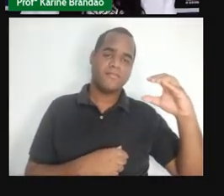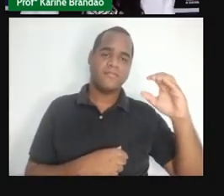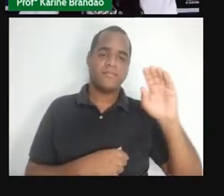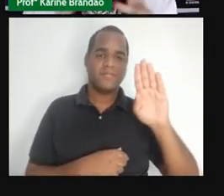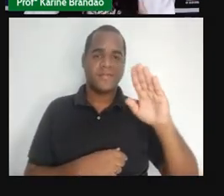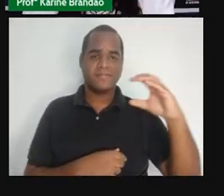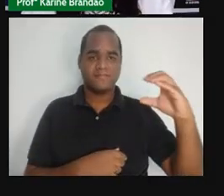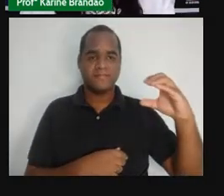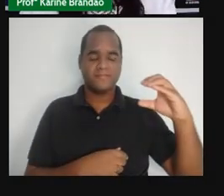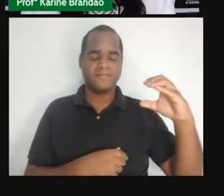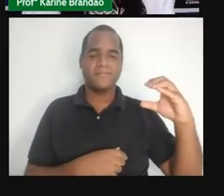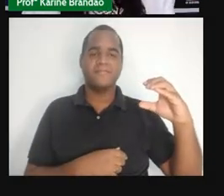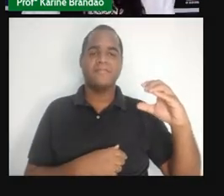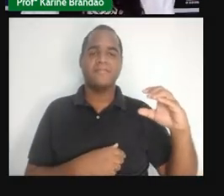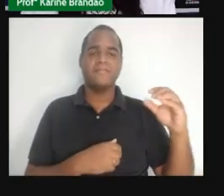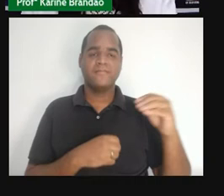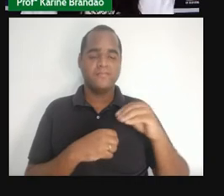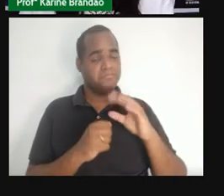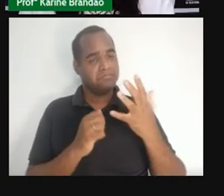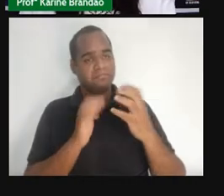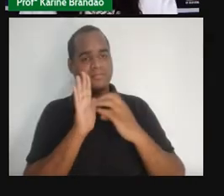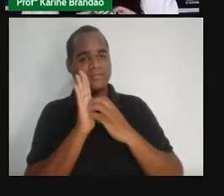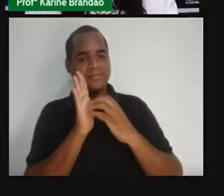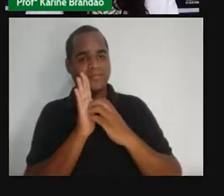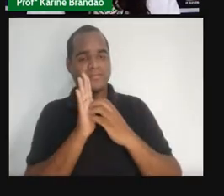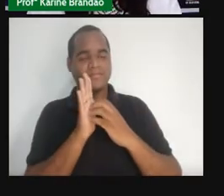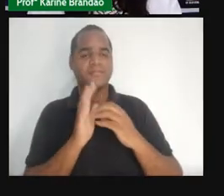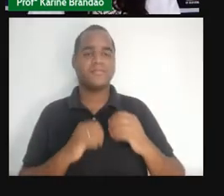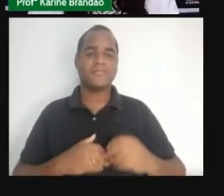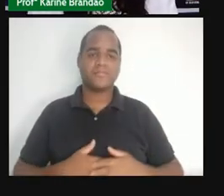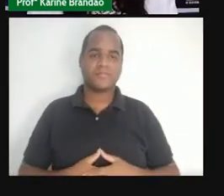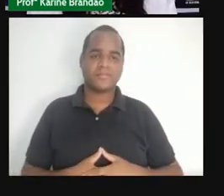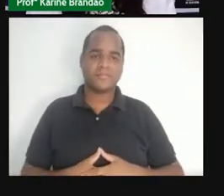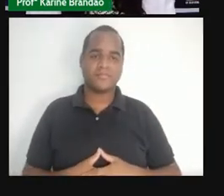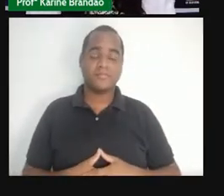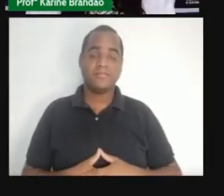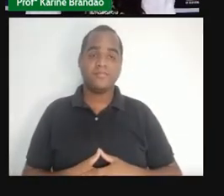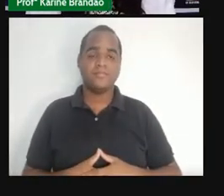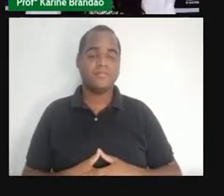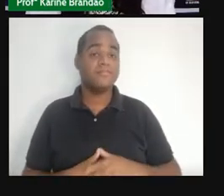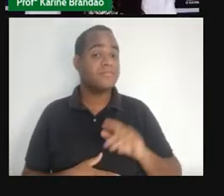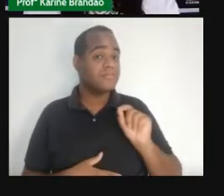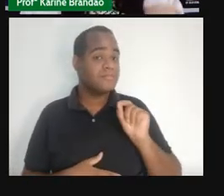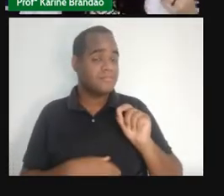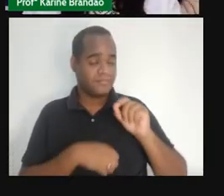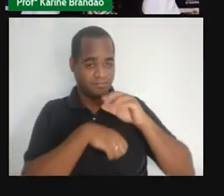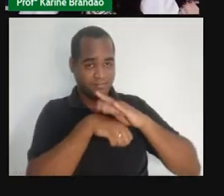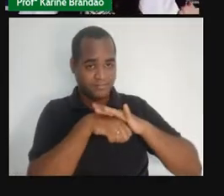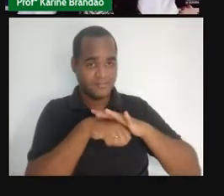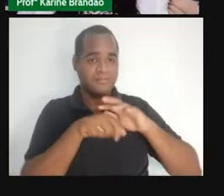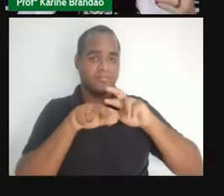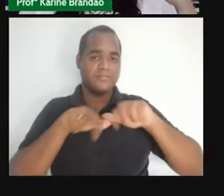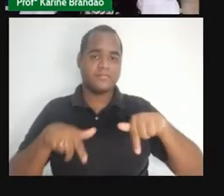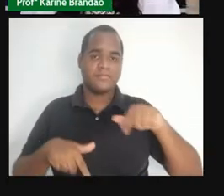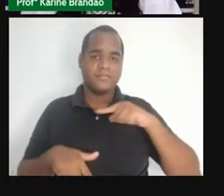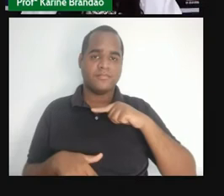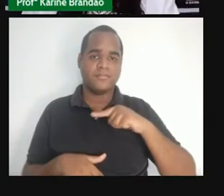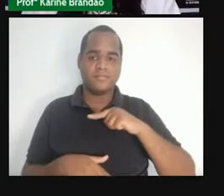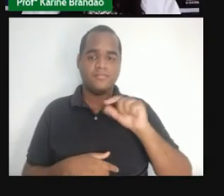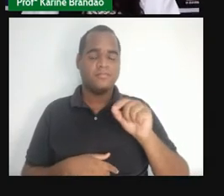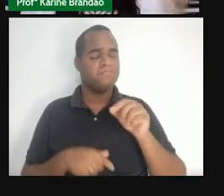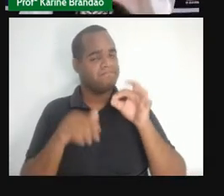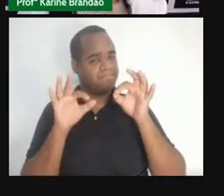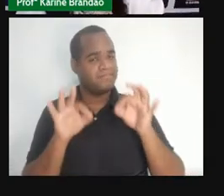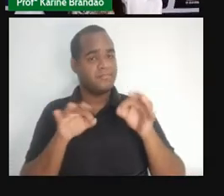que também, quem causa, e da própria AIDS, né? Que quem causa essas doenças, né? Vai ser, vão ser